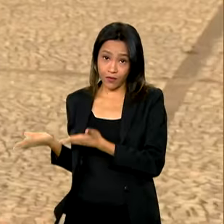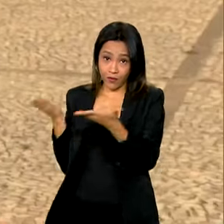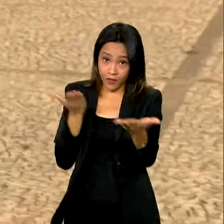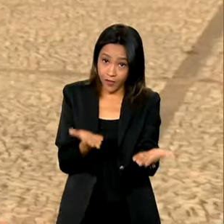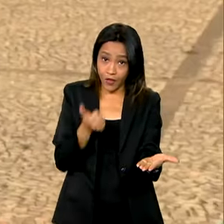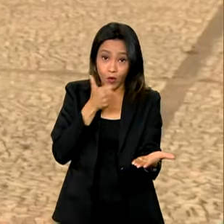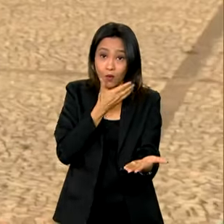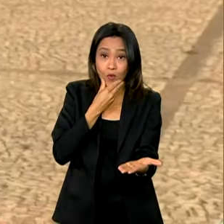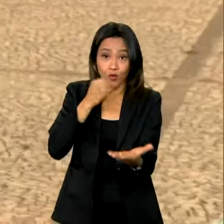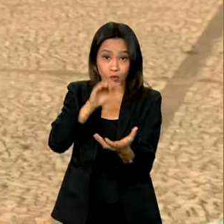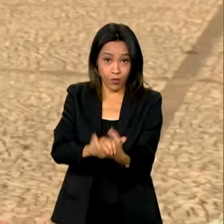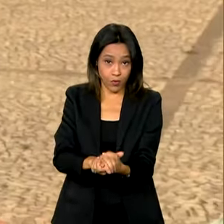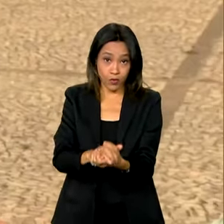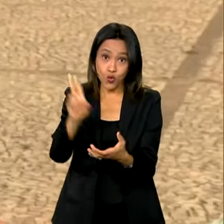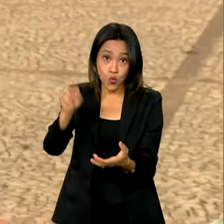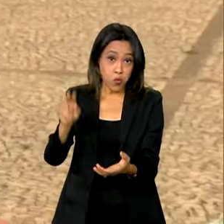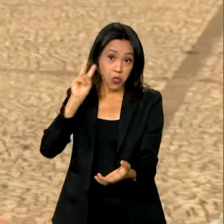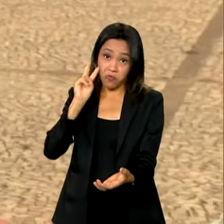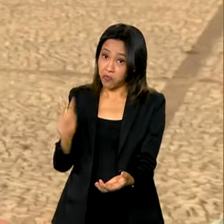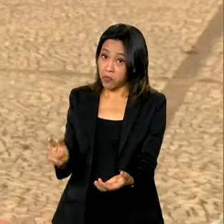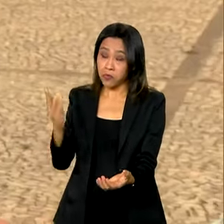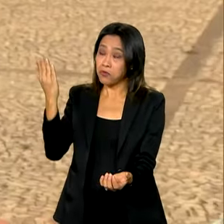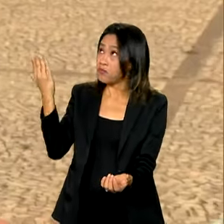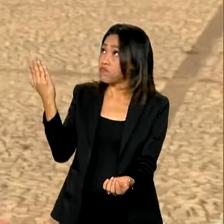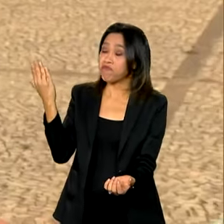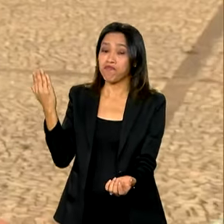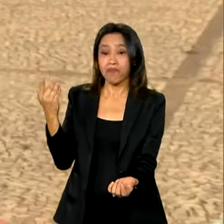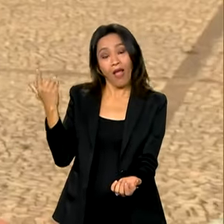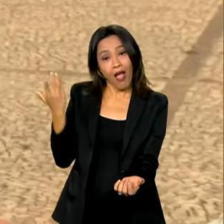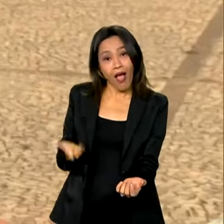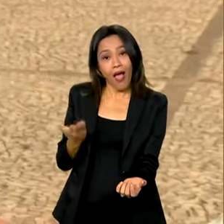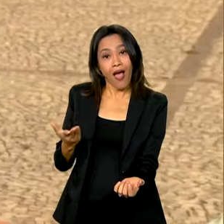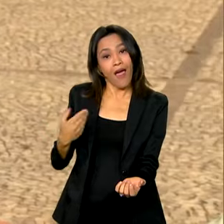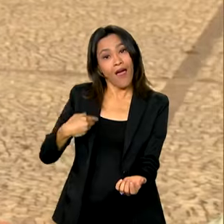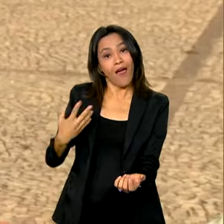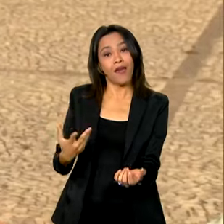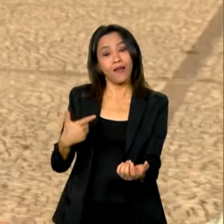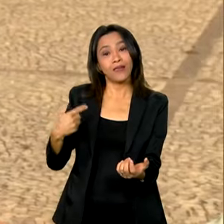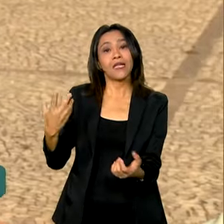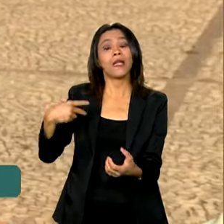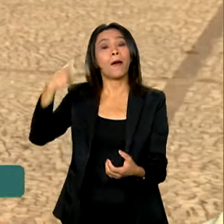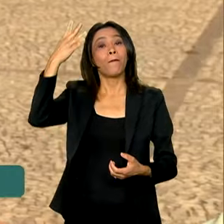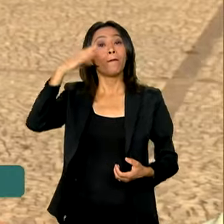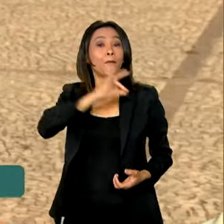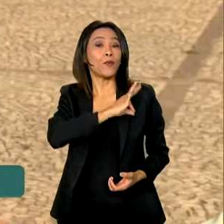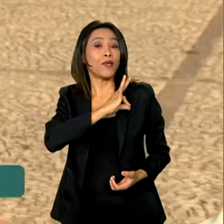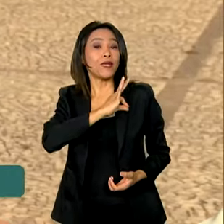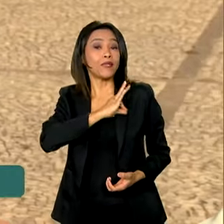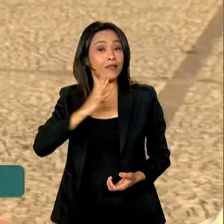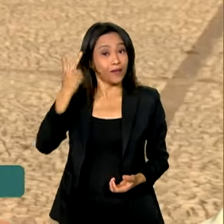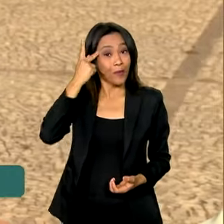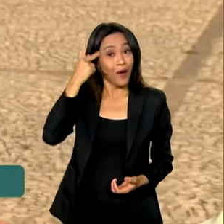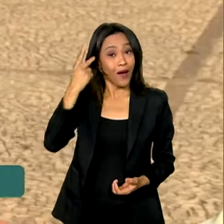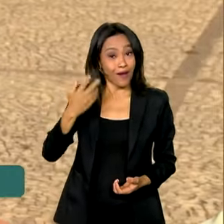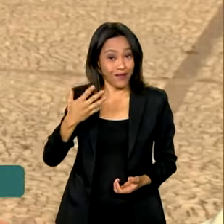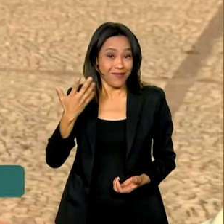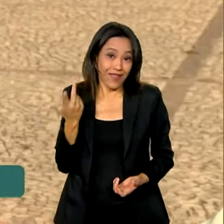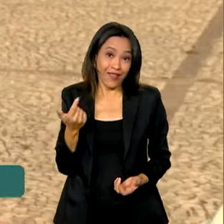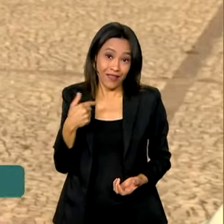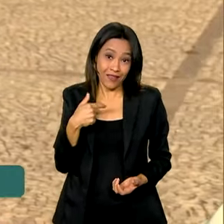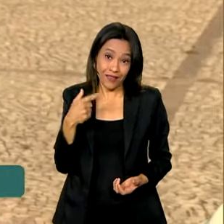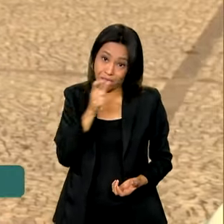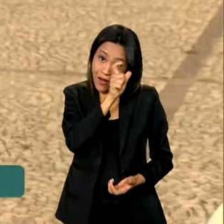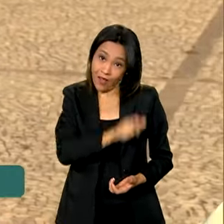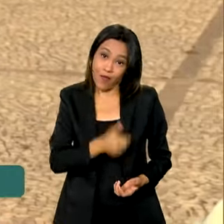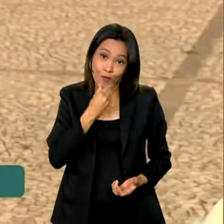tinha acompanhado. Ele também faz parte da Polícia Militar do Estado de São Paulo. Então, para ele é muito importante